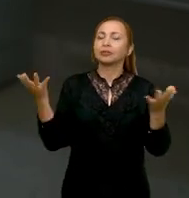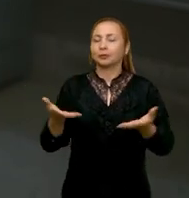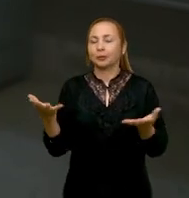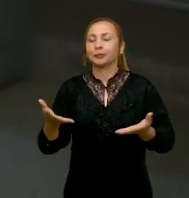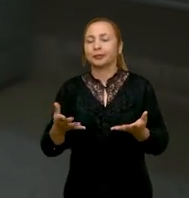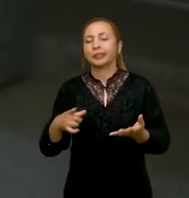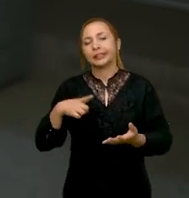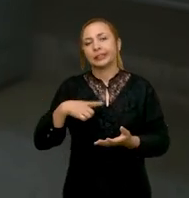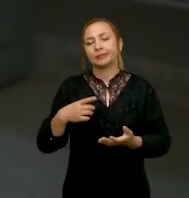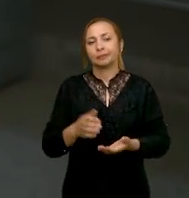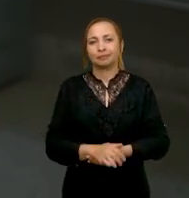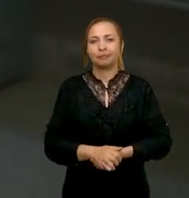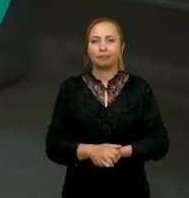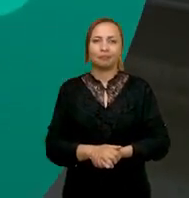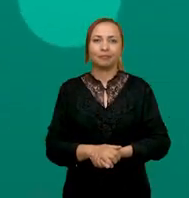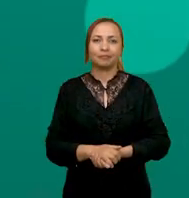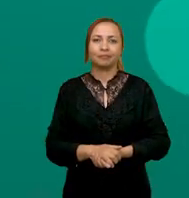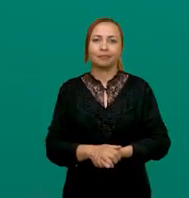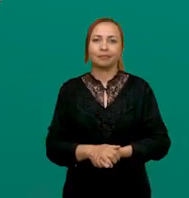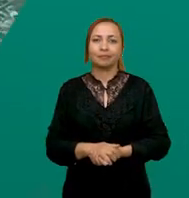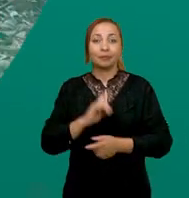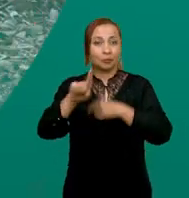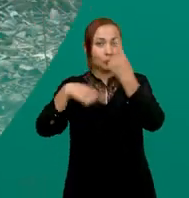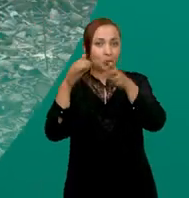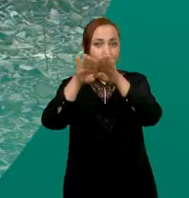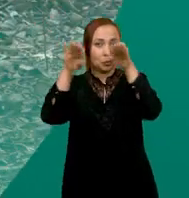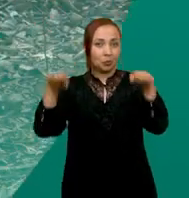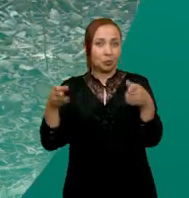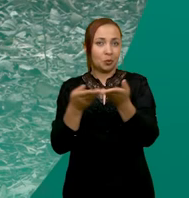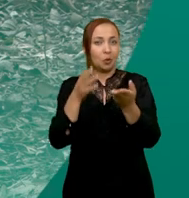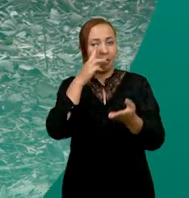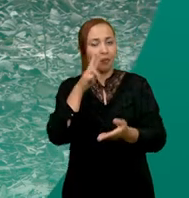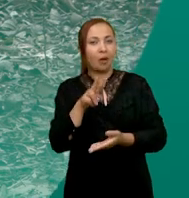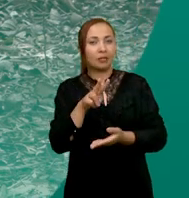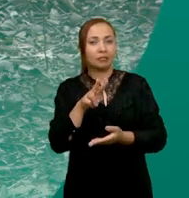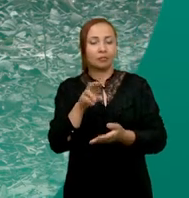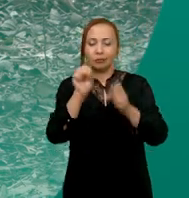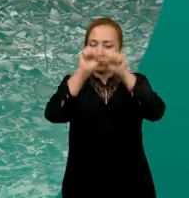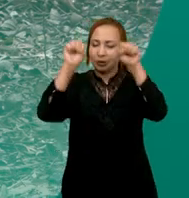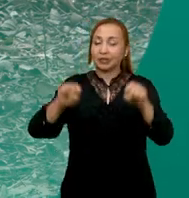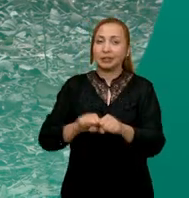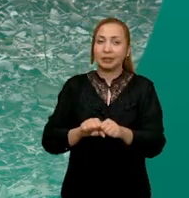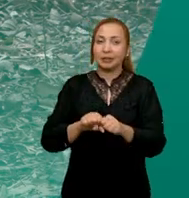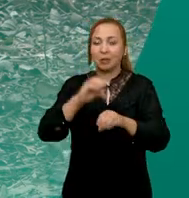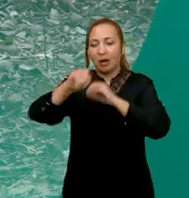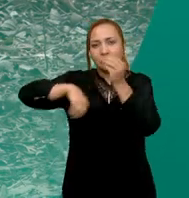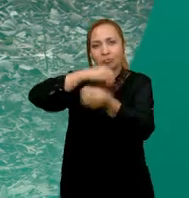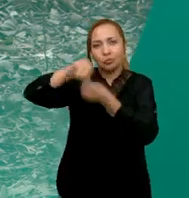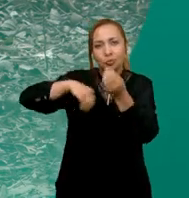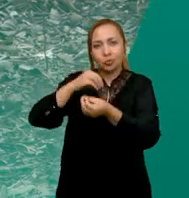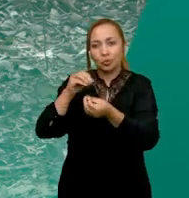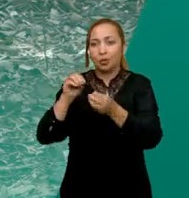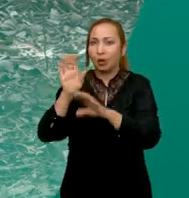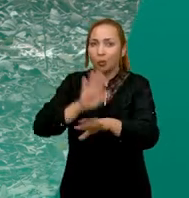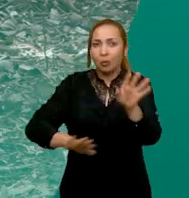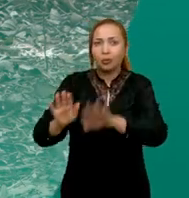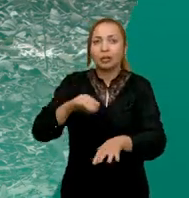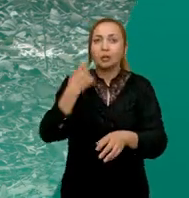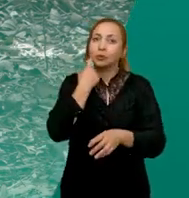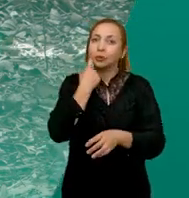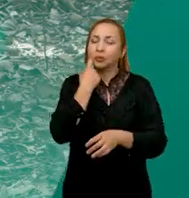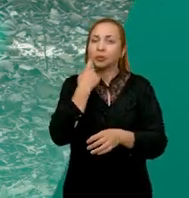passamos recentemente. E no próximo bloco, você confere um sistema que mistura o cultivo de peixes e a